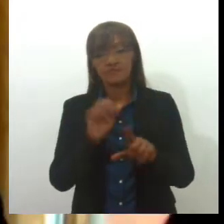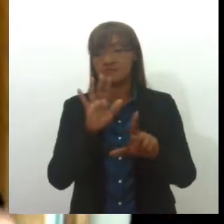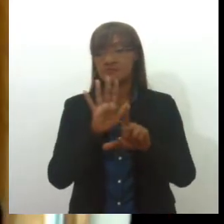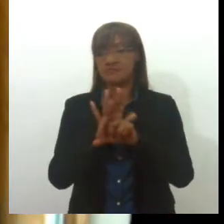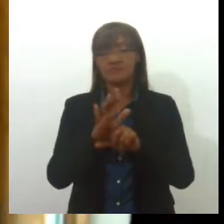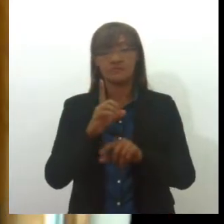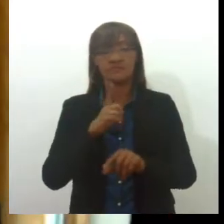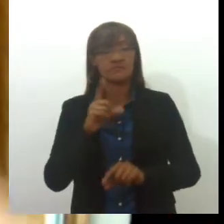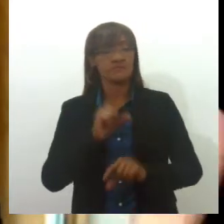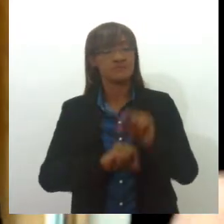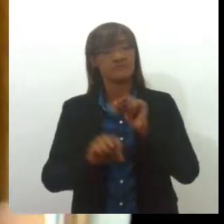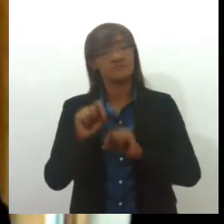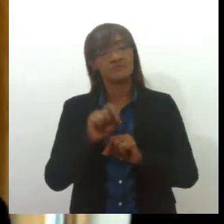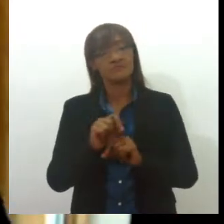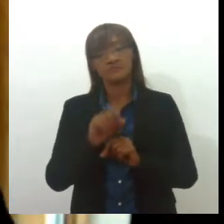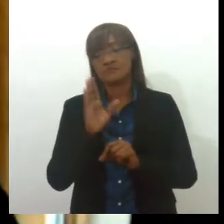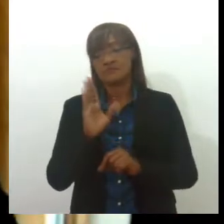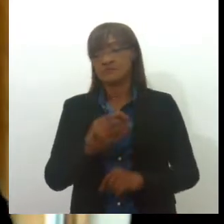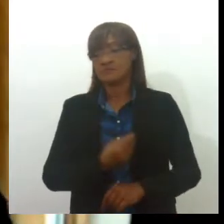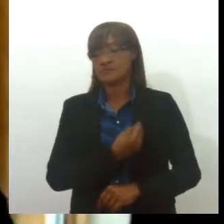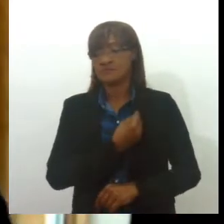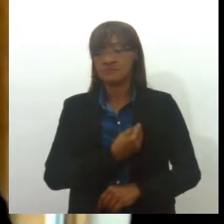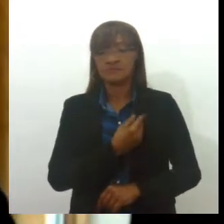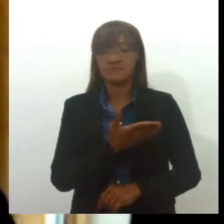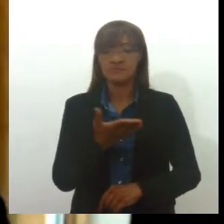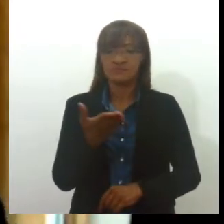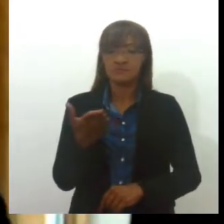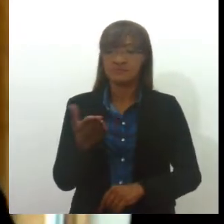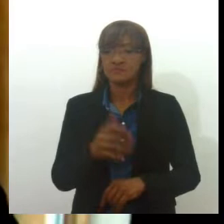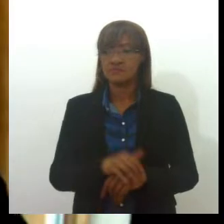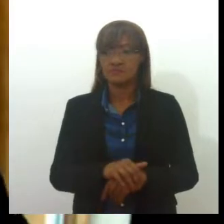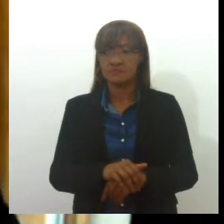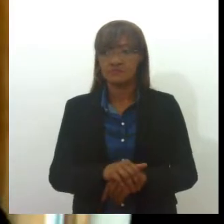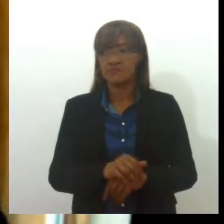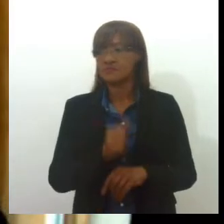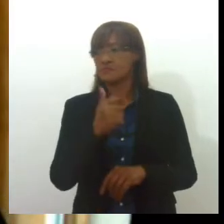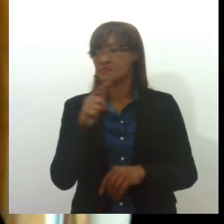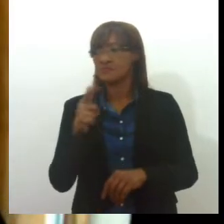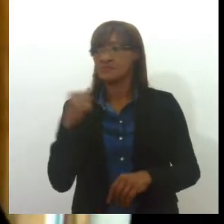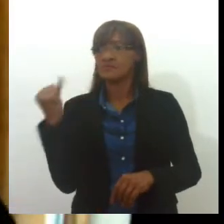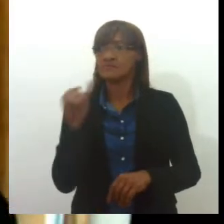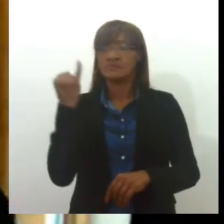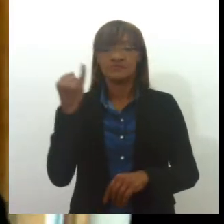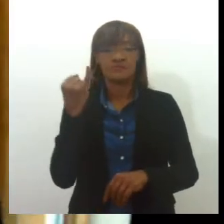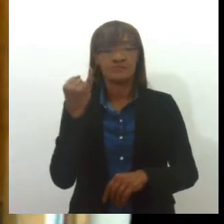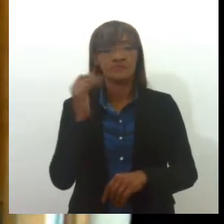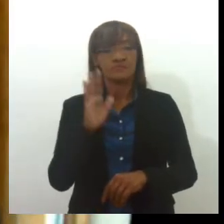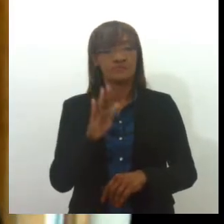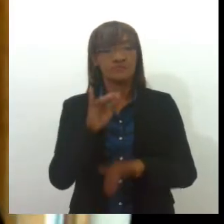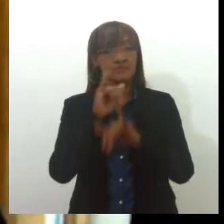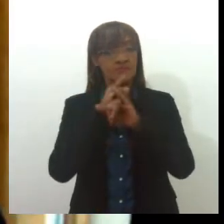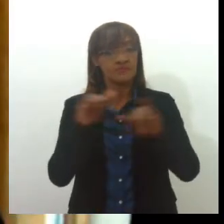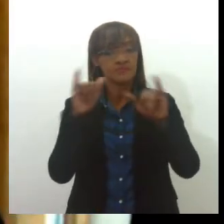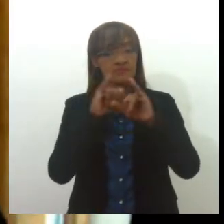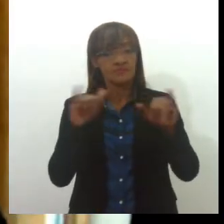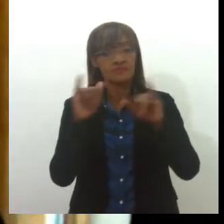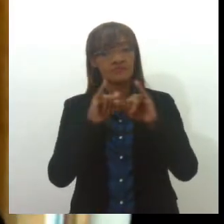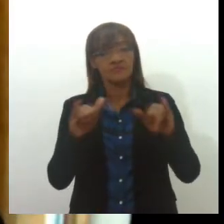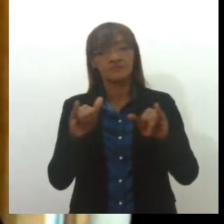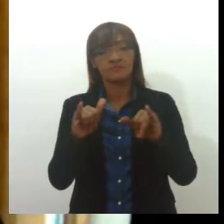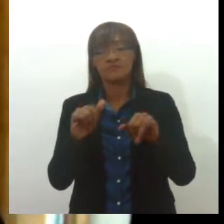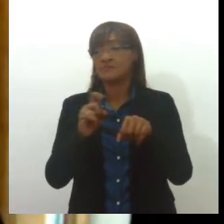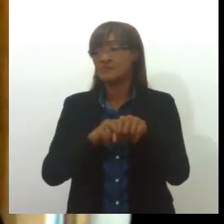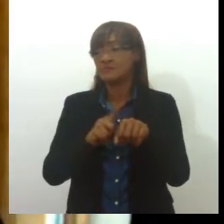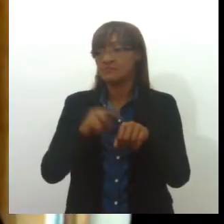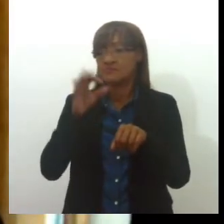obrigatoriedade que já existe na erente, né, a gente tem também a obrigação de ser informado ao consumidor o momento do corte, no momento do